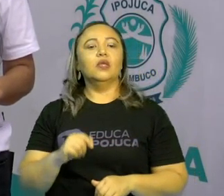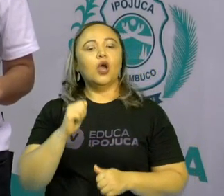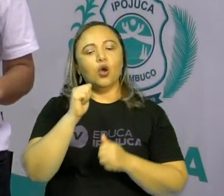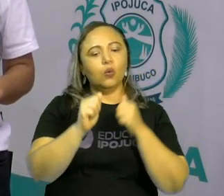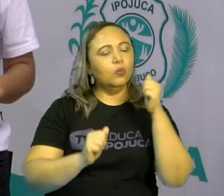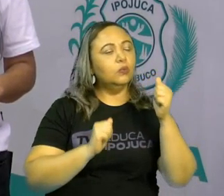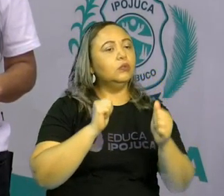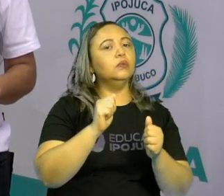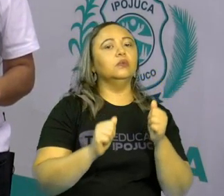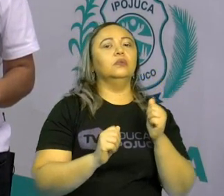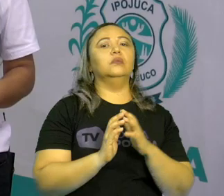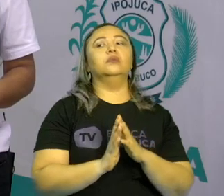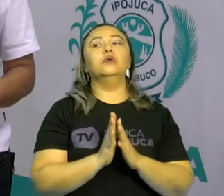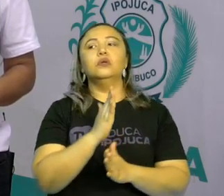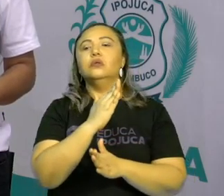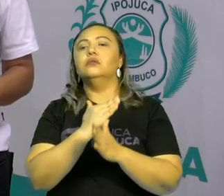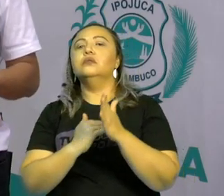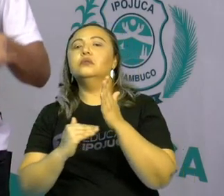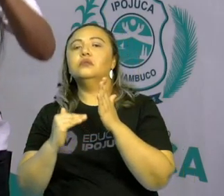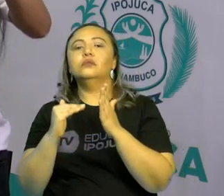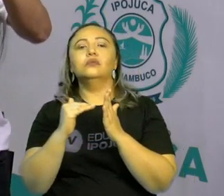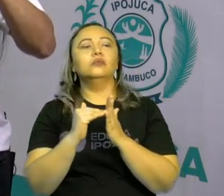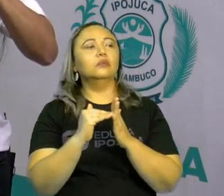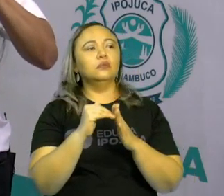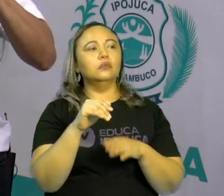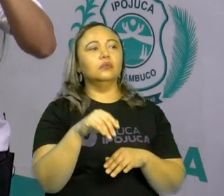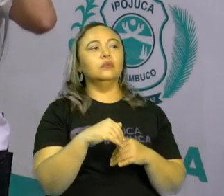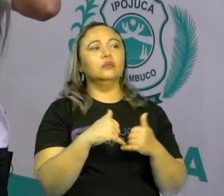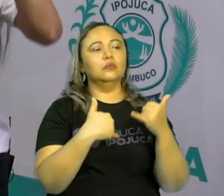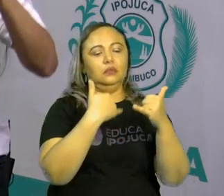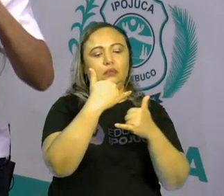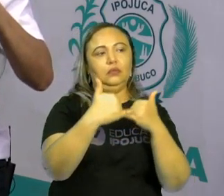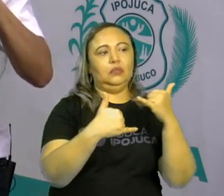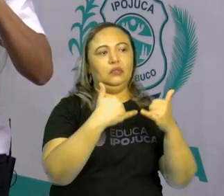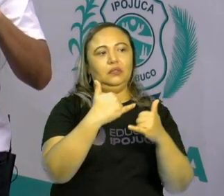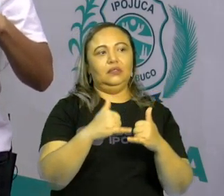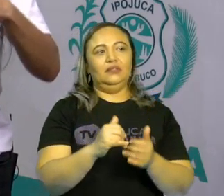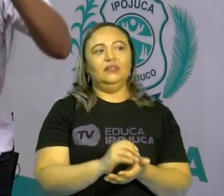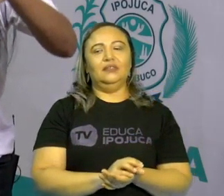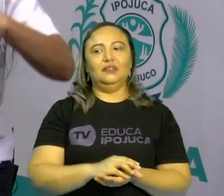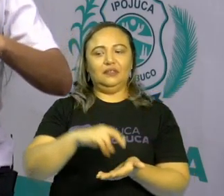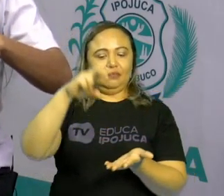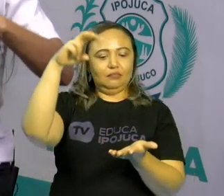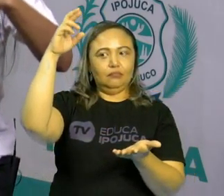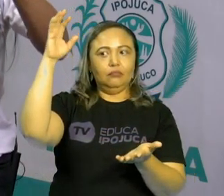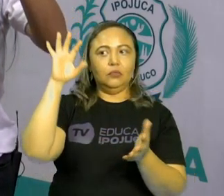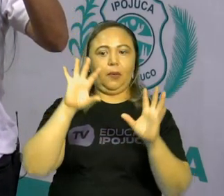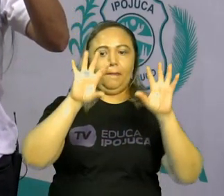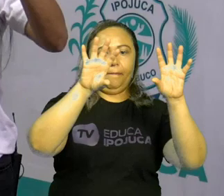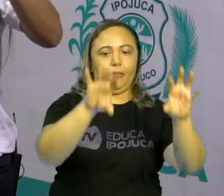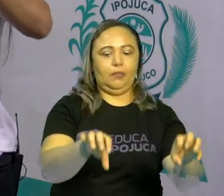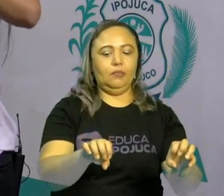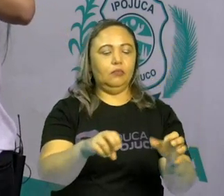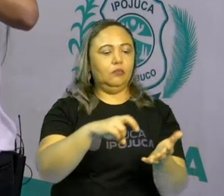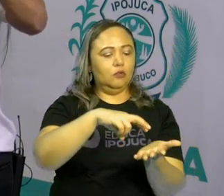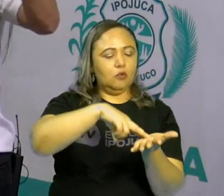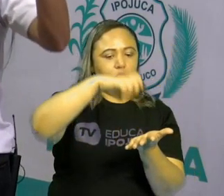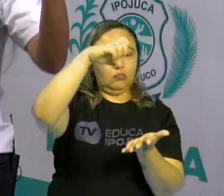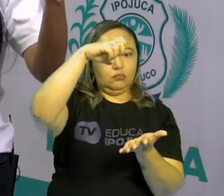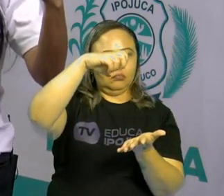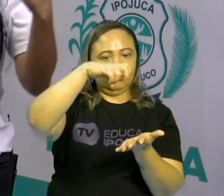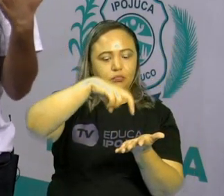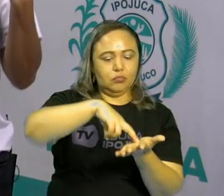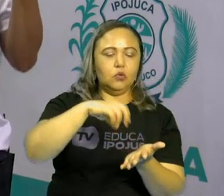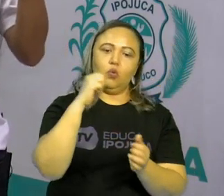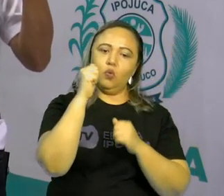Corrida, tudo isso. Até quando tem aquela brincadeira de pega cocorô, você está sentando, levantando, baixando,